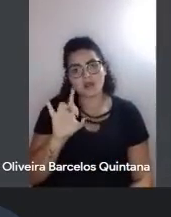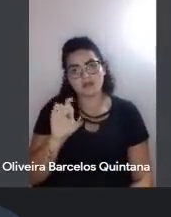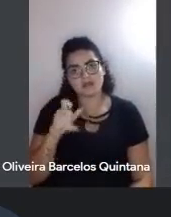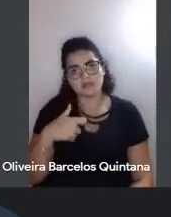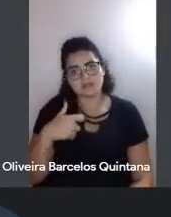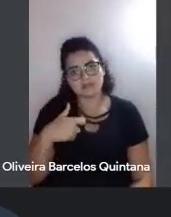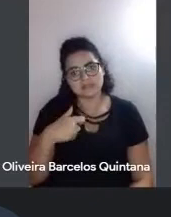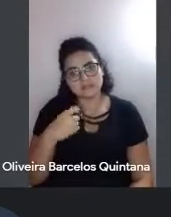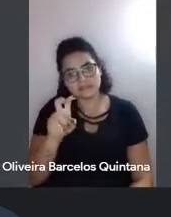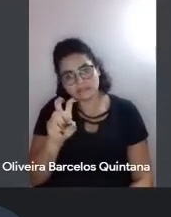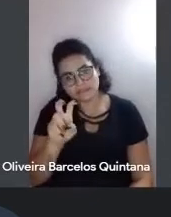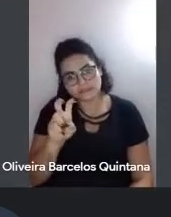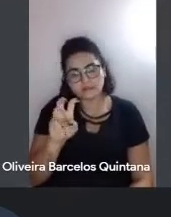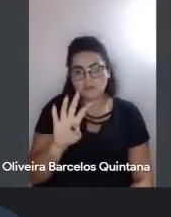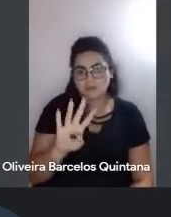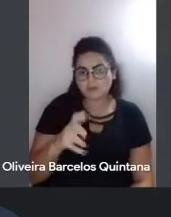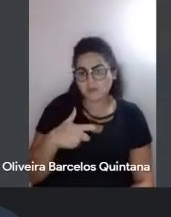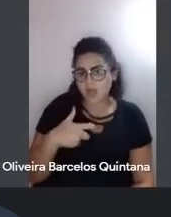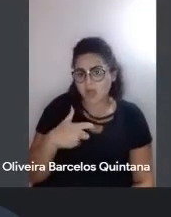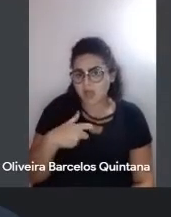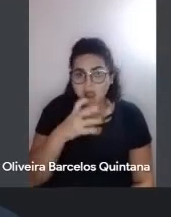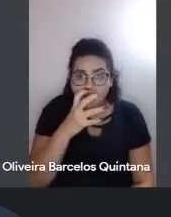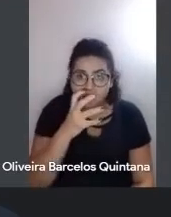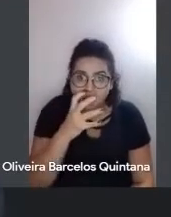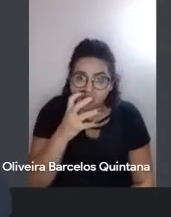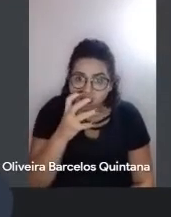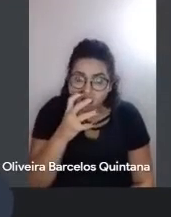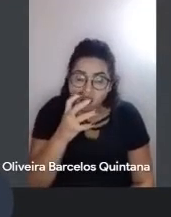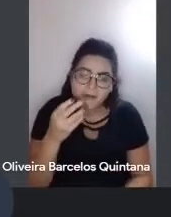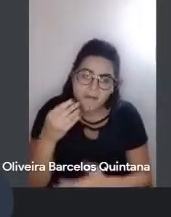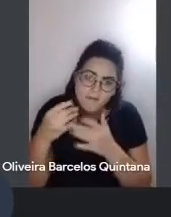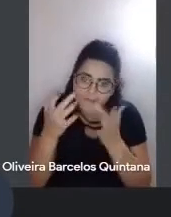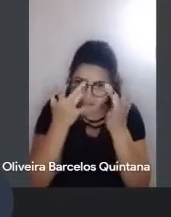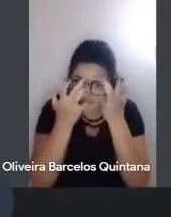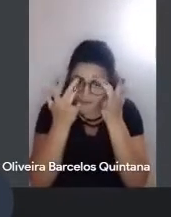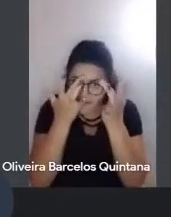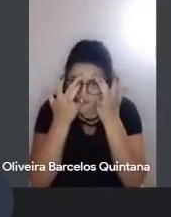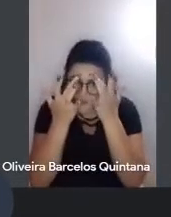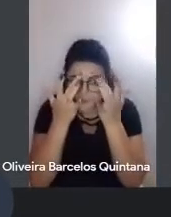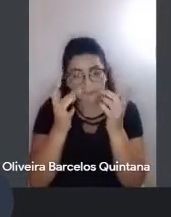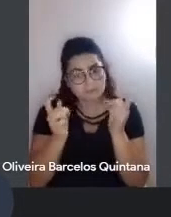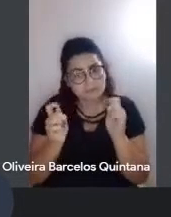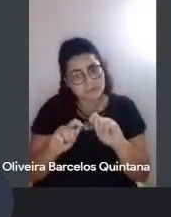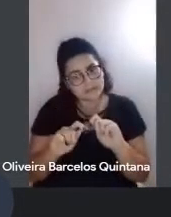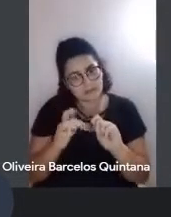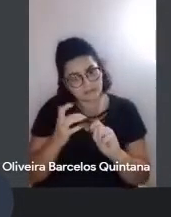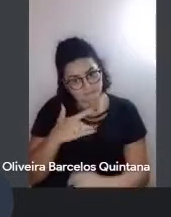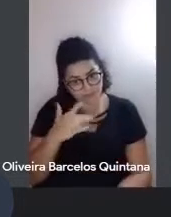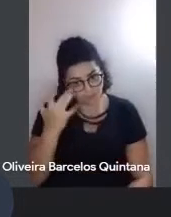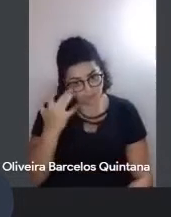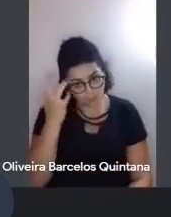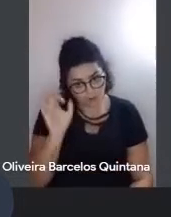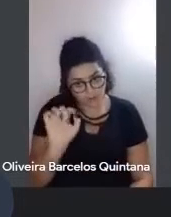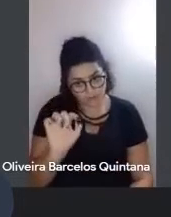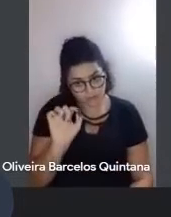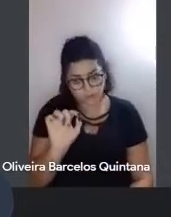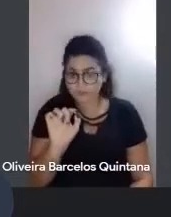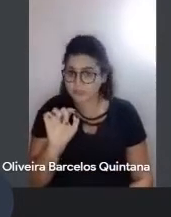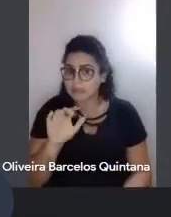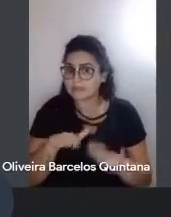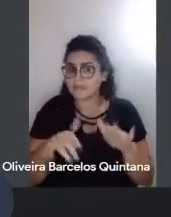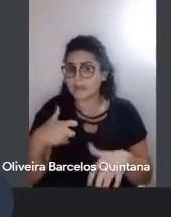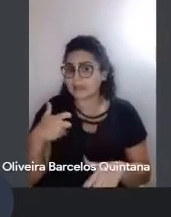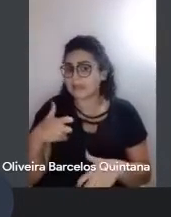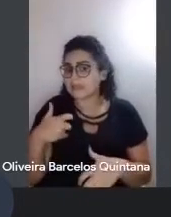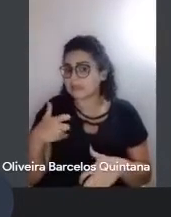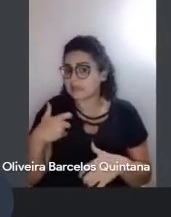vendo, assim. Então, de algum modo, aquilo vai entrando também, né? Então, eu acho, assim, que é claro que, dependendo da faixa etária, você